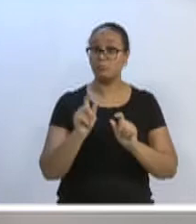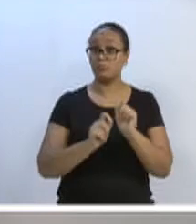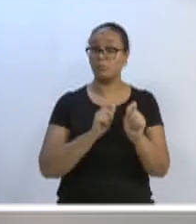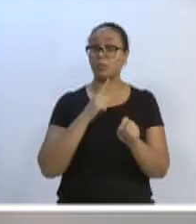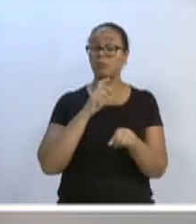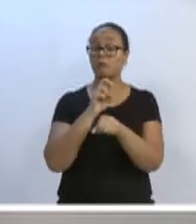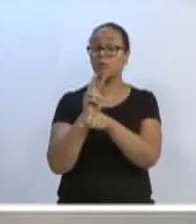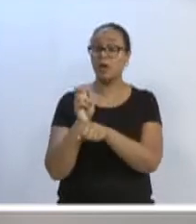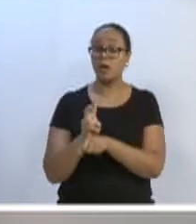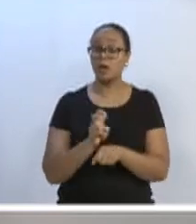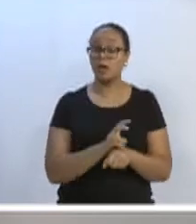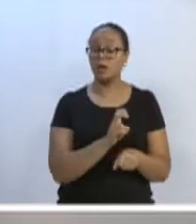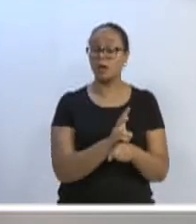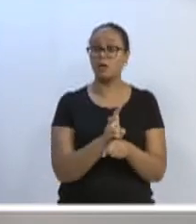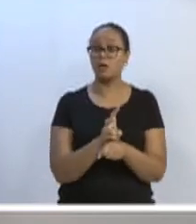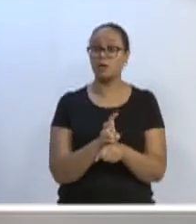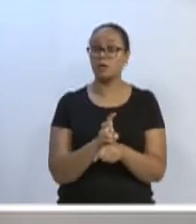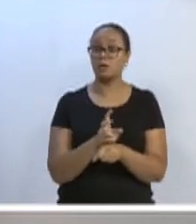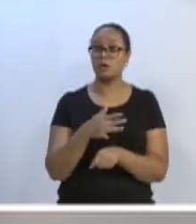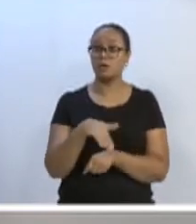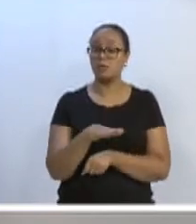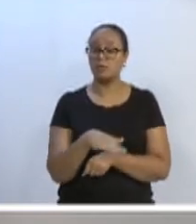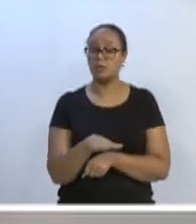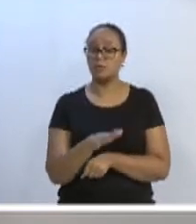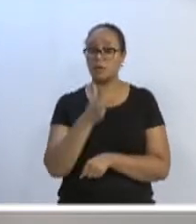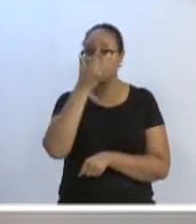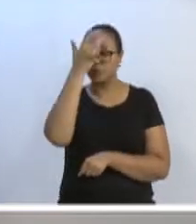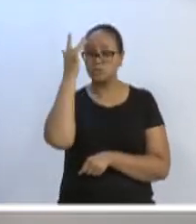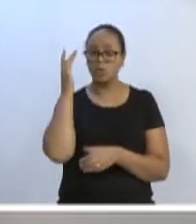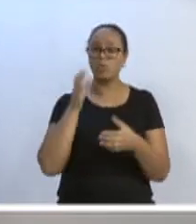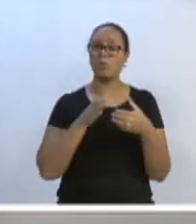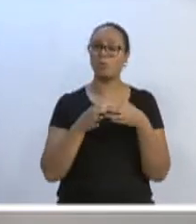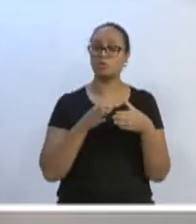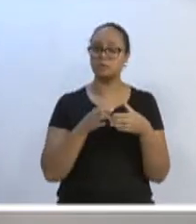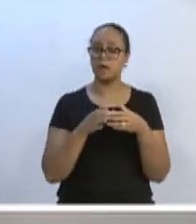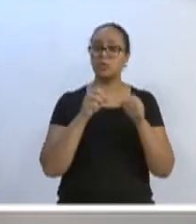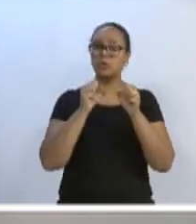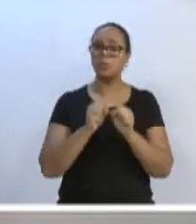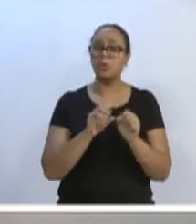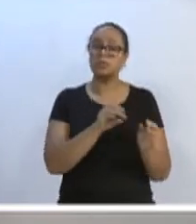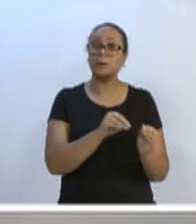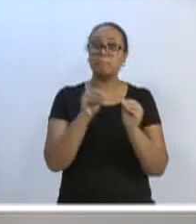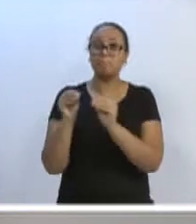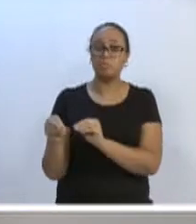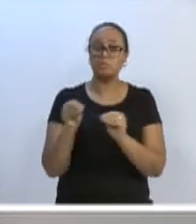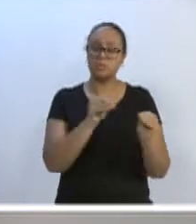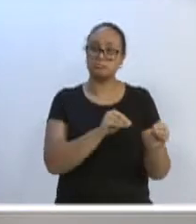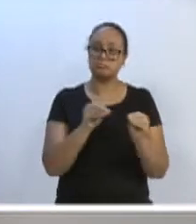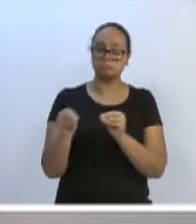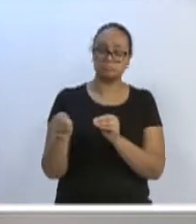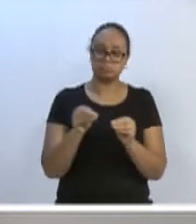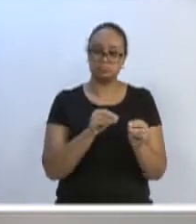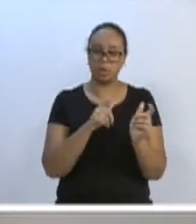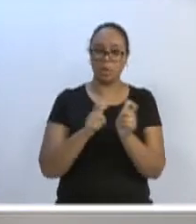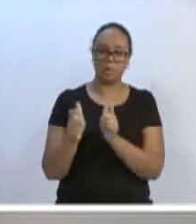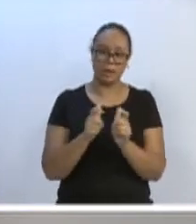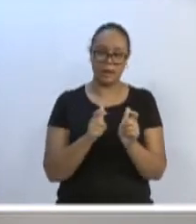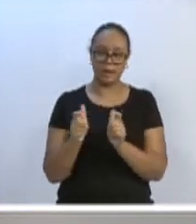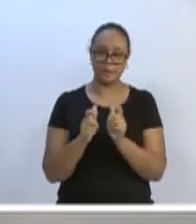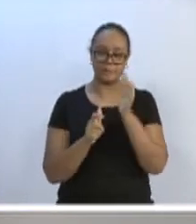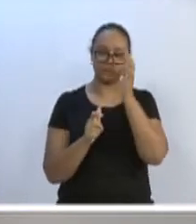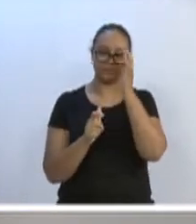vagas disponíveis para os servidores concursados pleitearem mudanças de local. E as respectivas